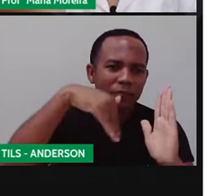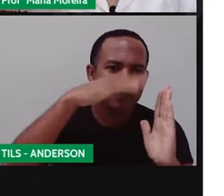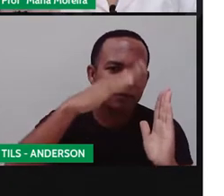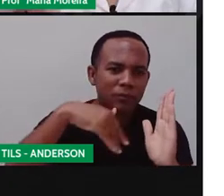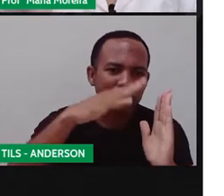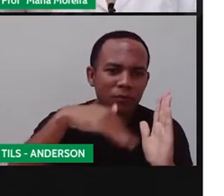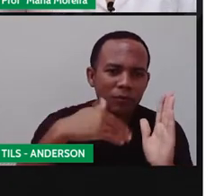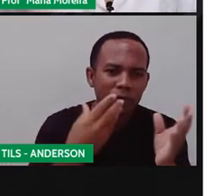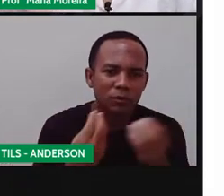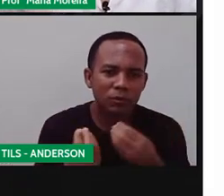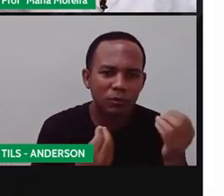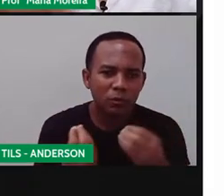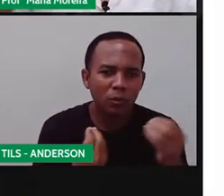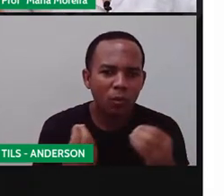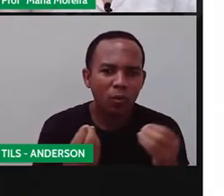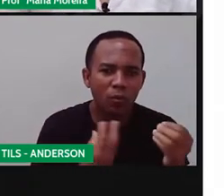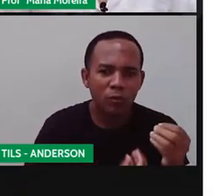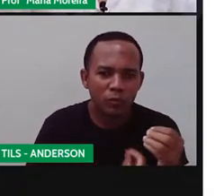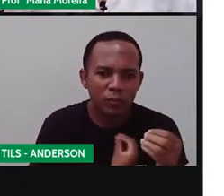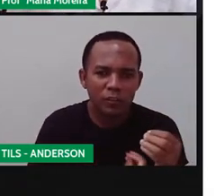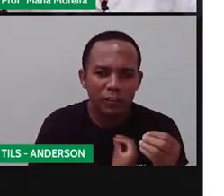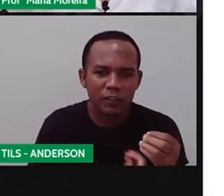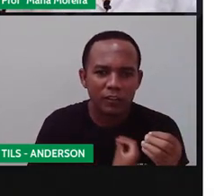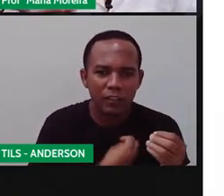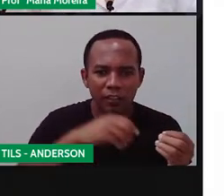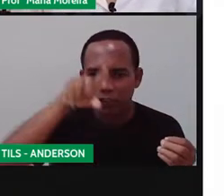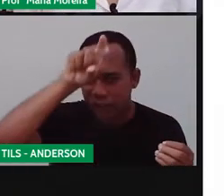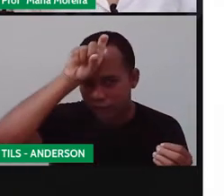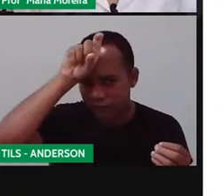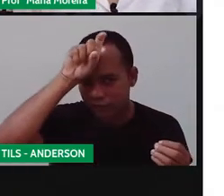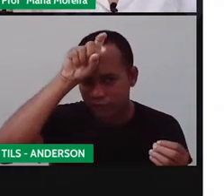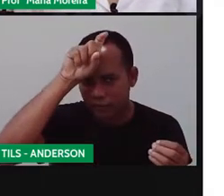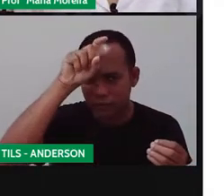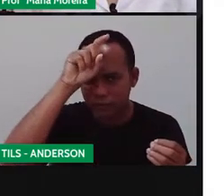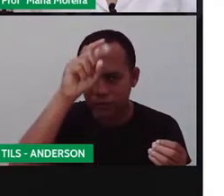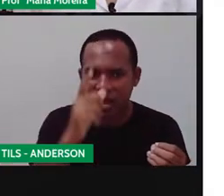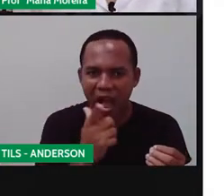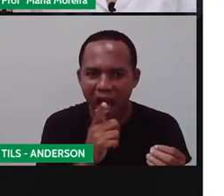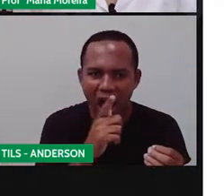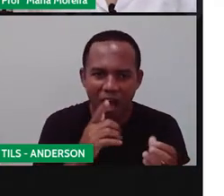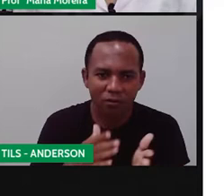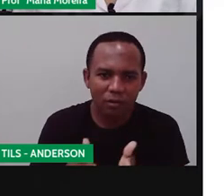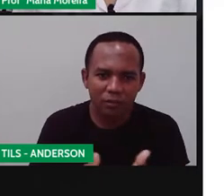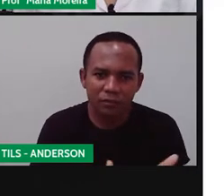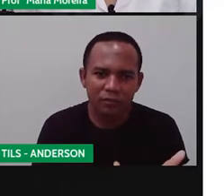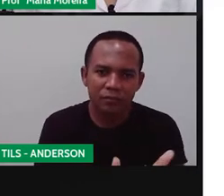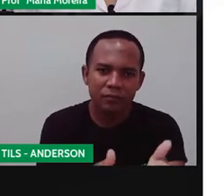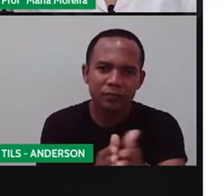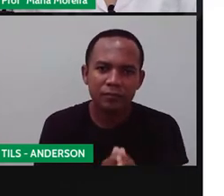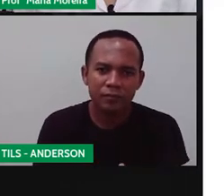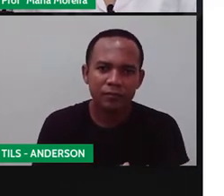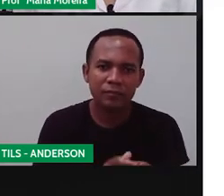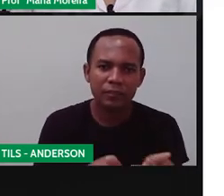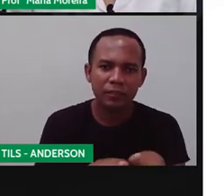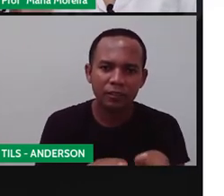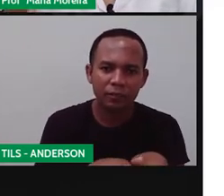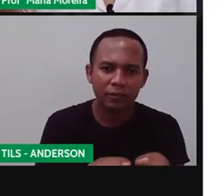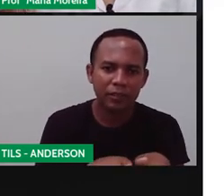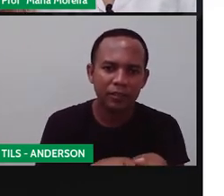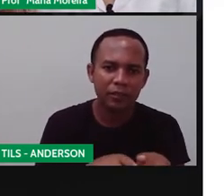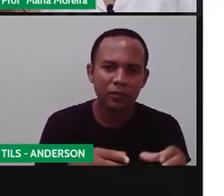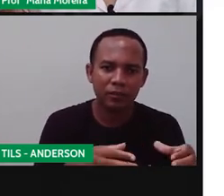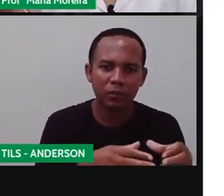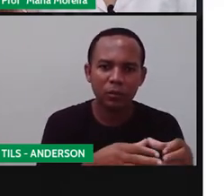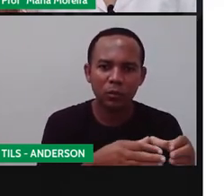mostrando essa relação dos egípcios com quem? Com o Rio Nilo. E aí, a partir do Rio Nilo, os egípcios